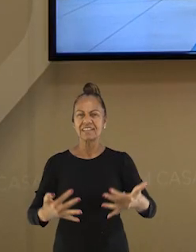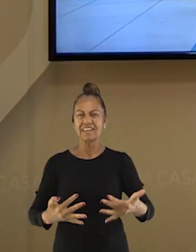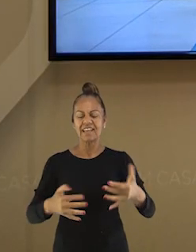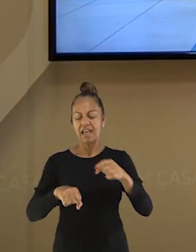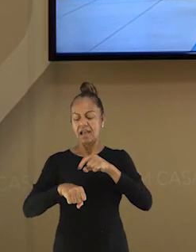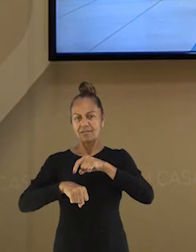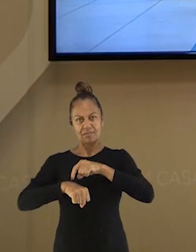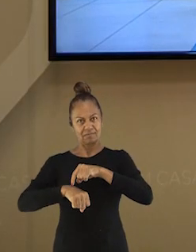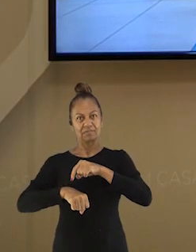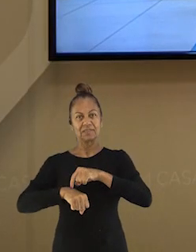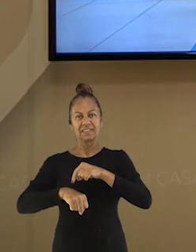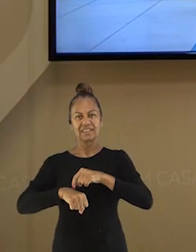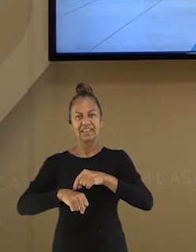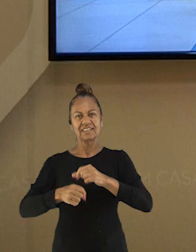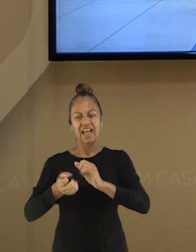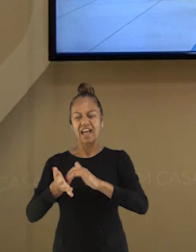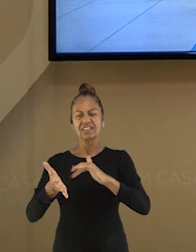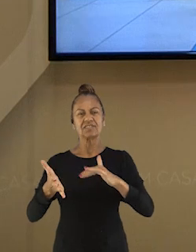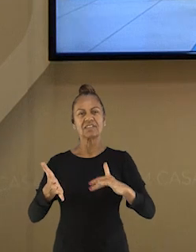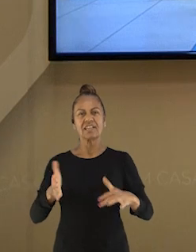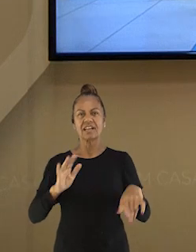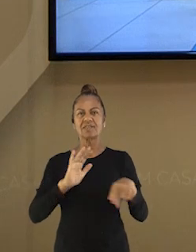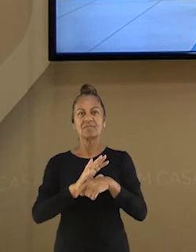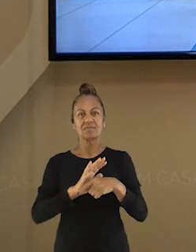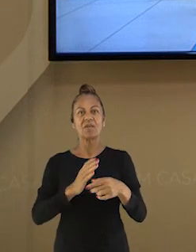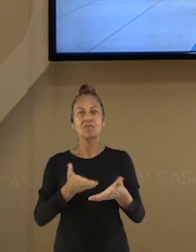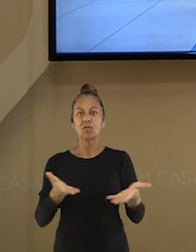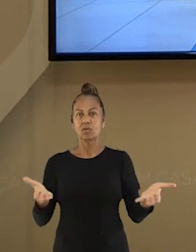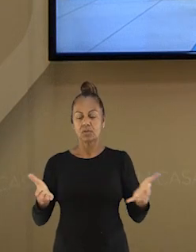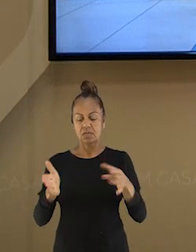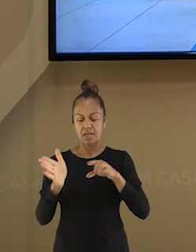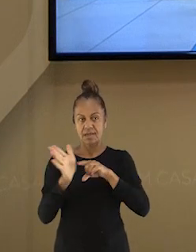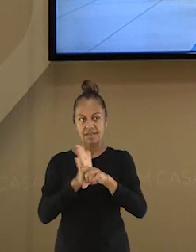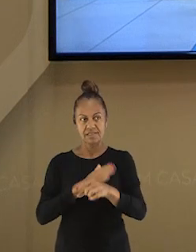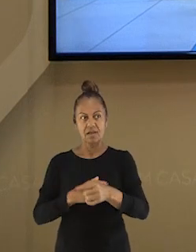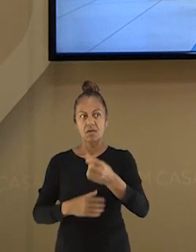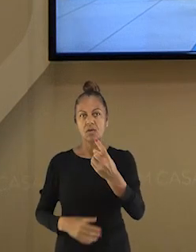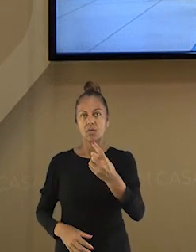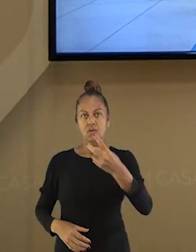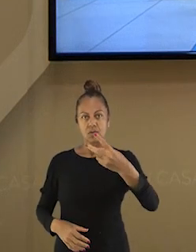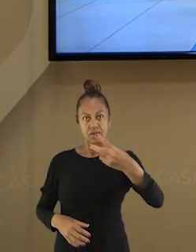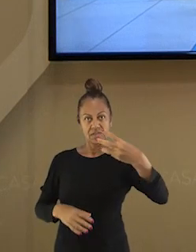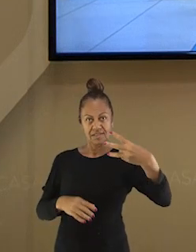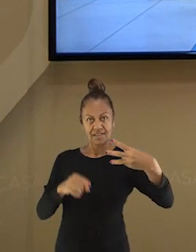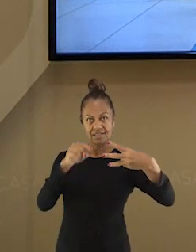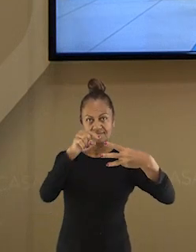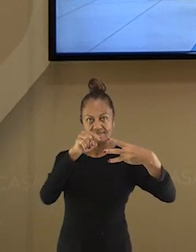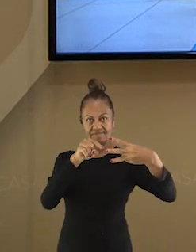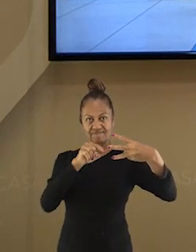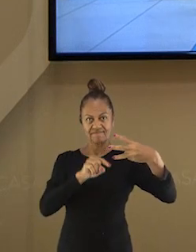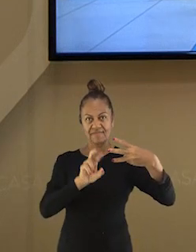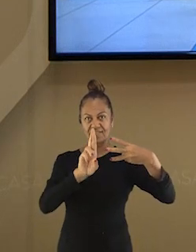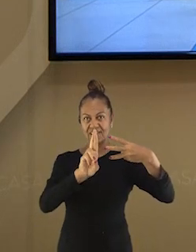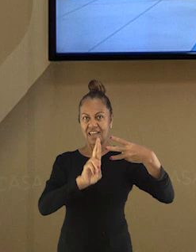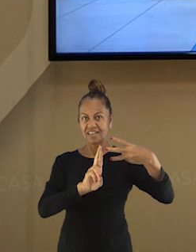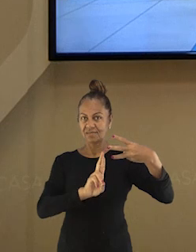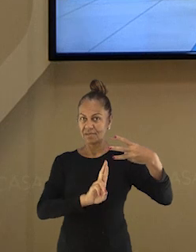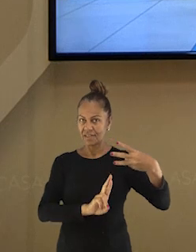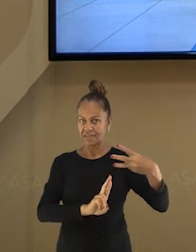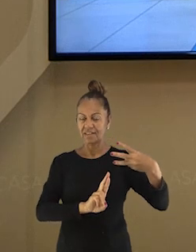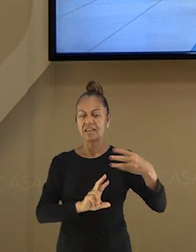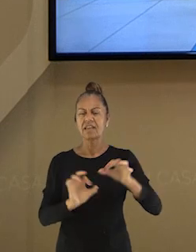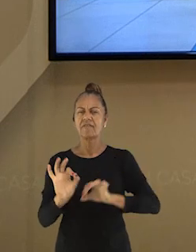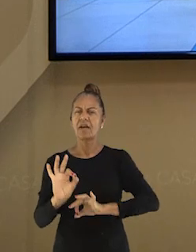importância de tudo o que foi dito aqui? Então, fique atento que agora chegou o momento da nossa atividade do dia. Serão